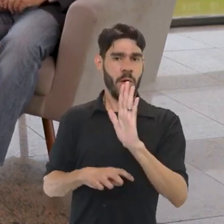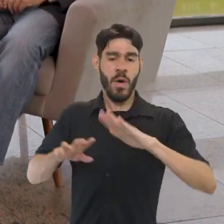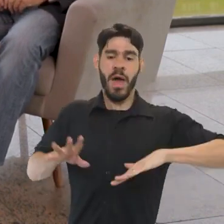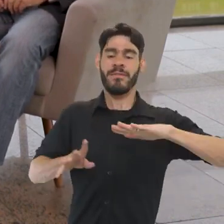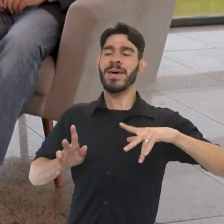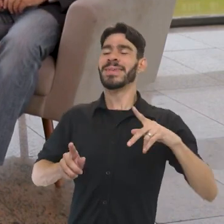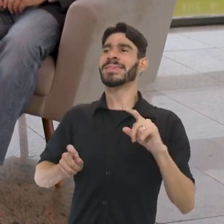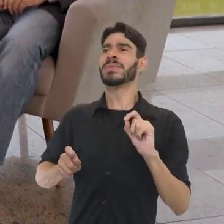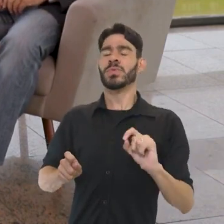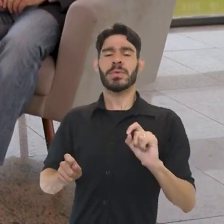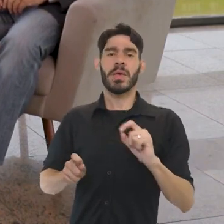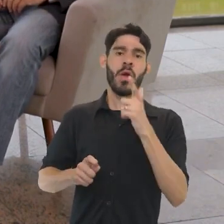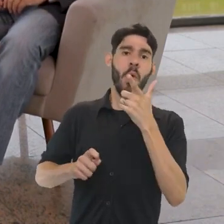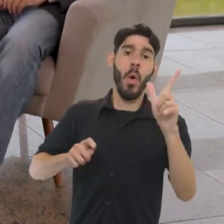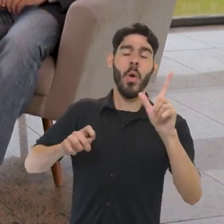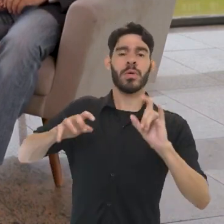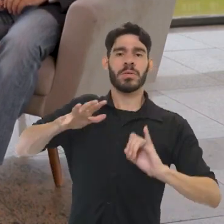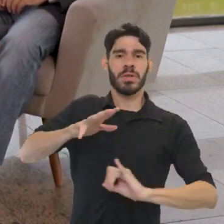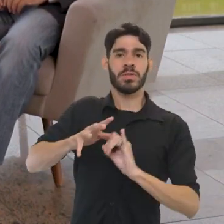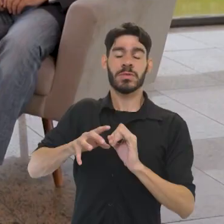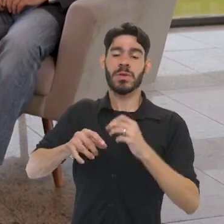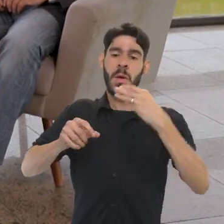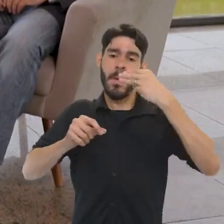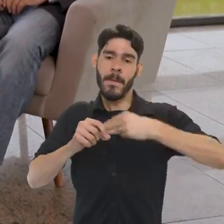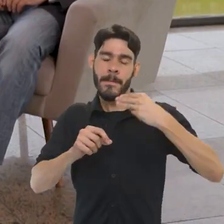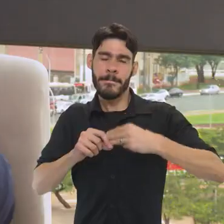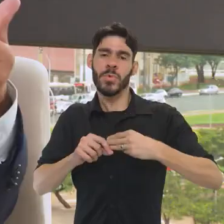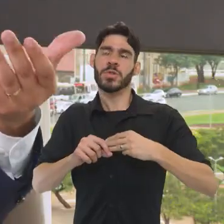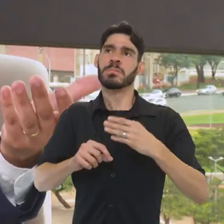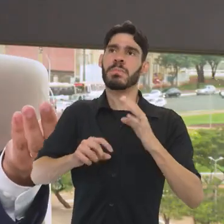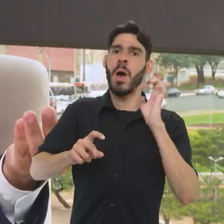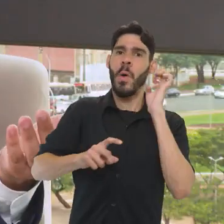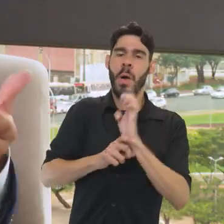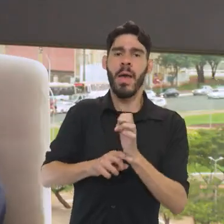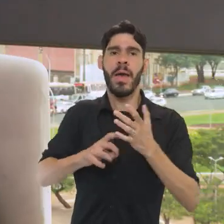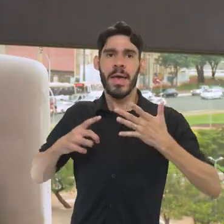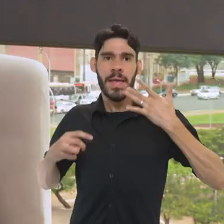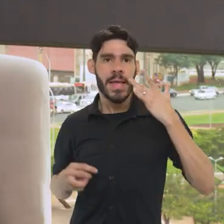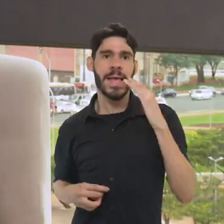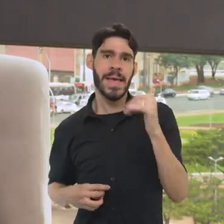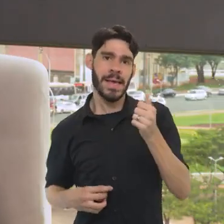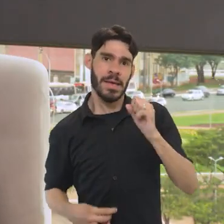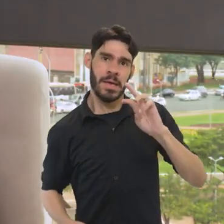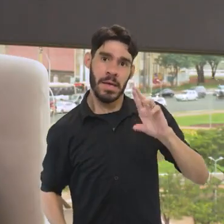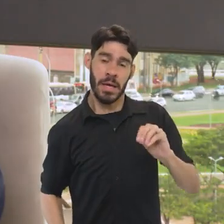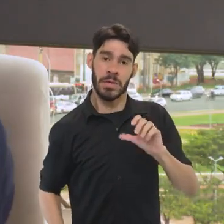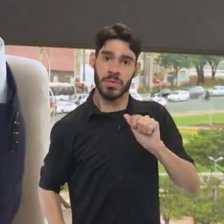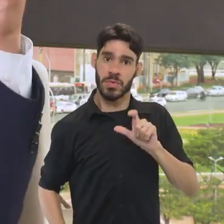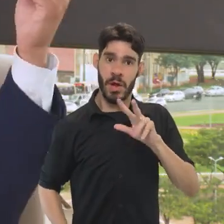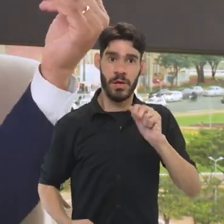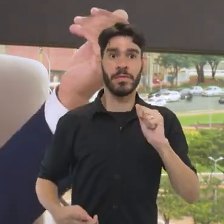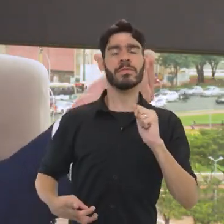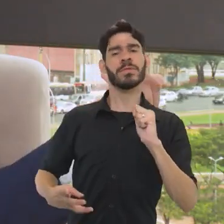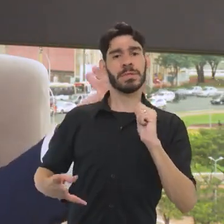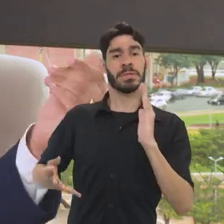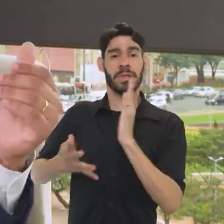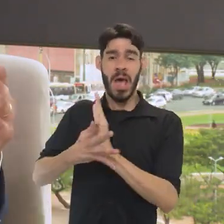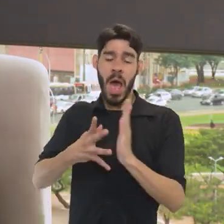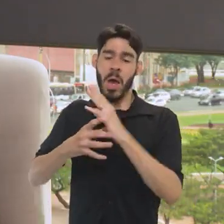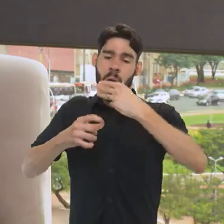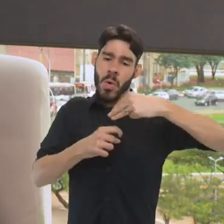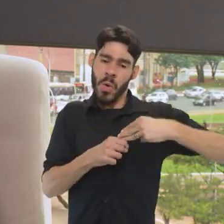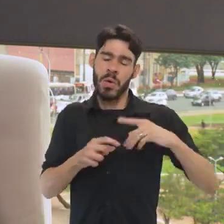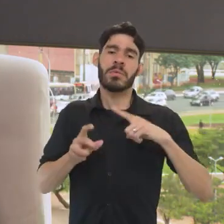São de propriedade, às vezes, de outras instituições municipais e estaduais. Teatros, por exemplo, Teatro Castro Alves. Nós temos, em